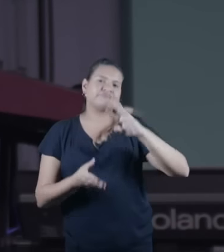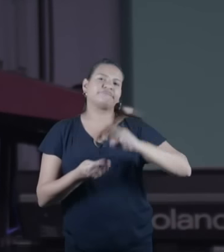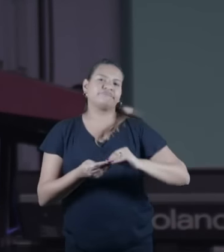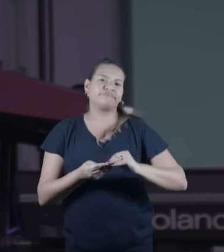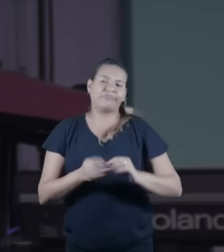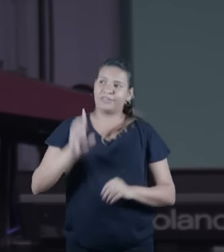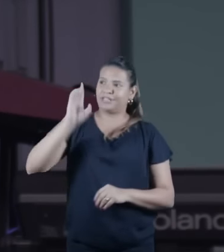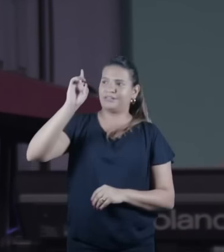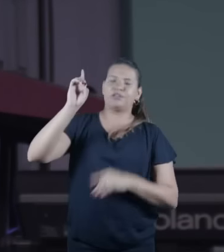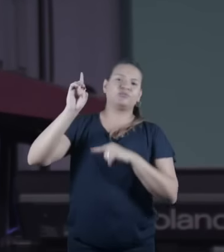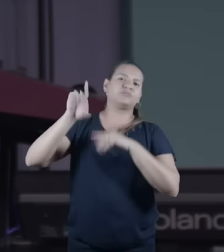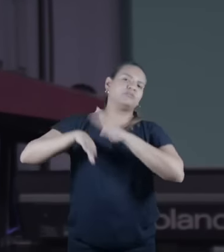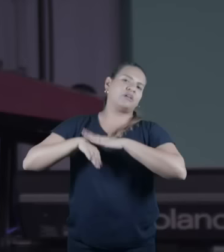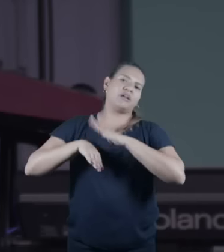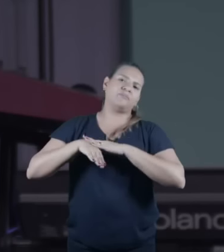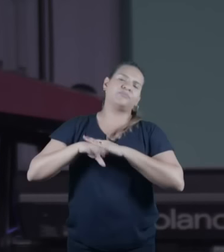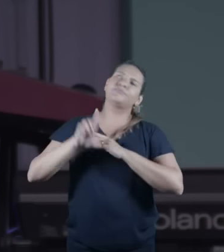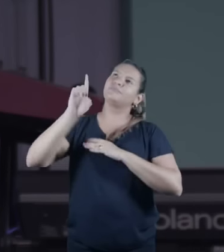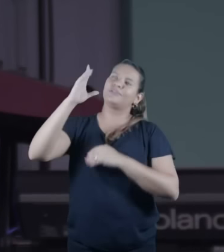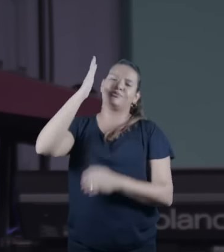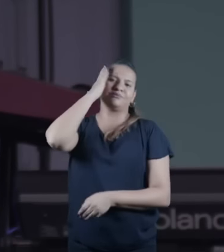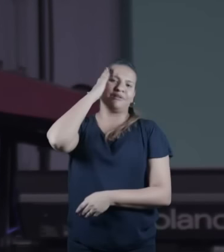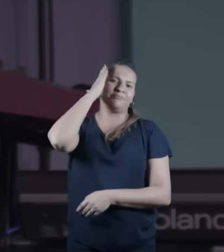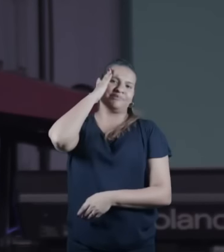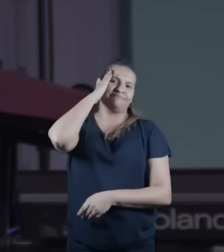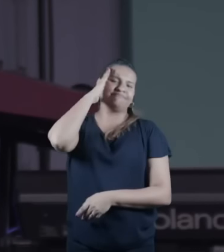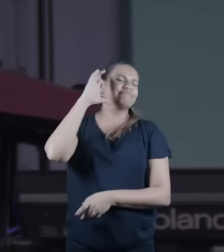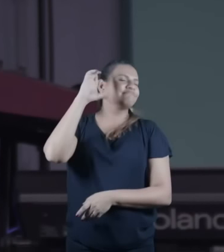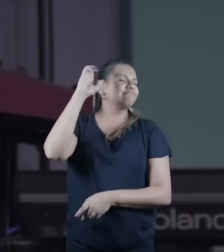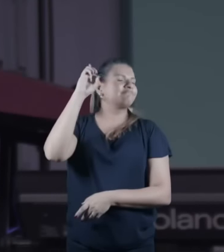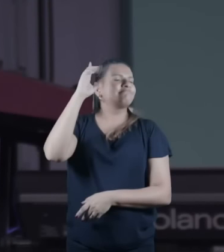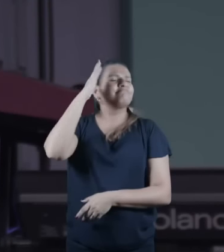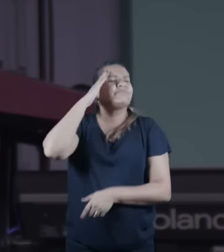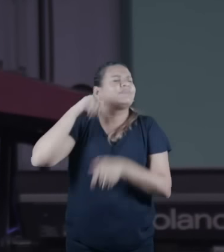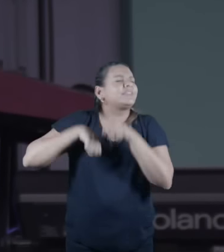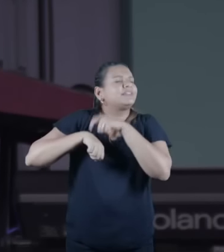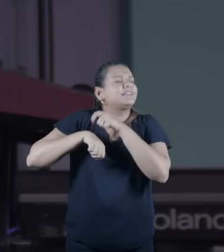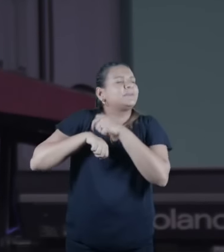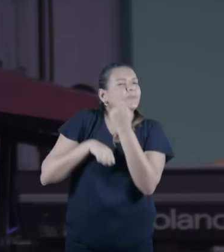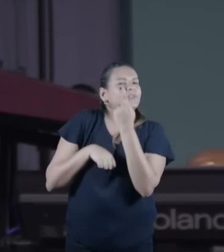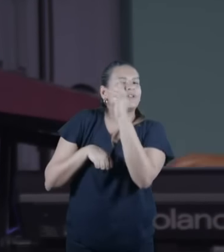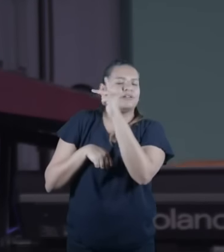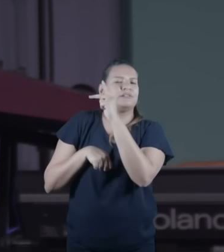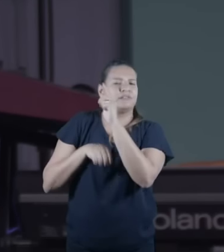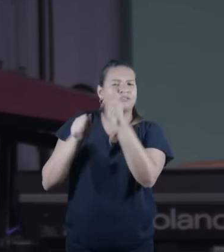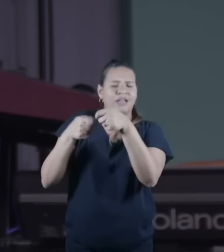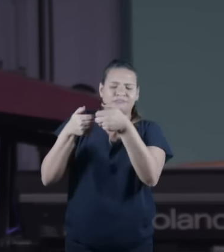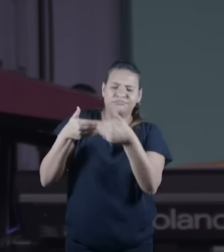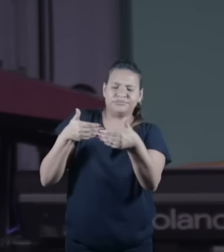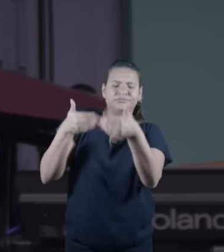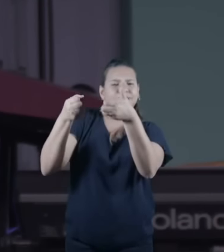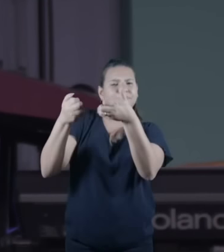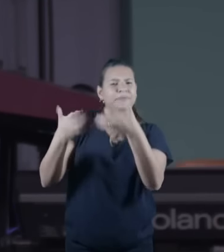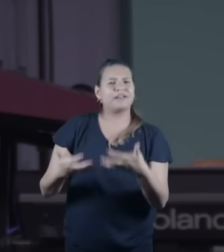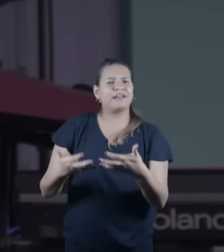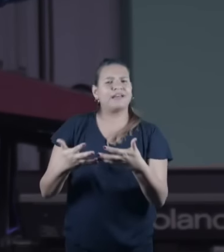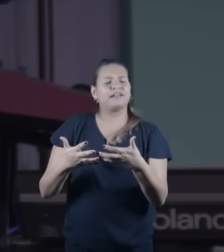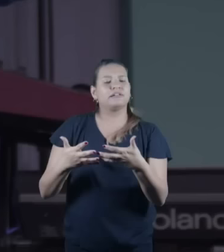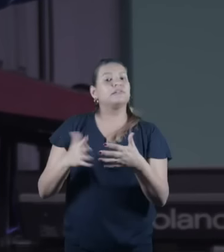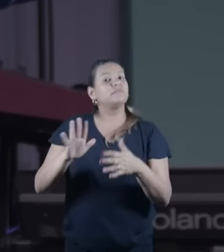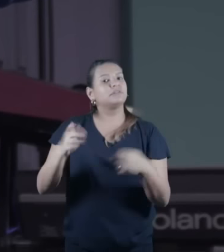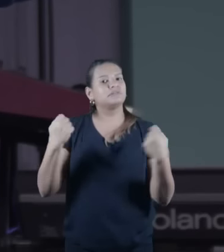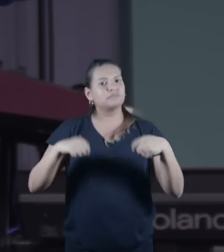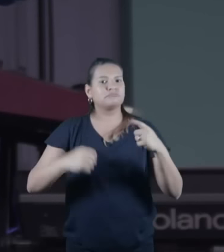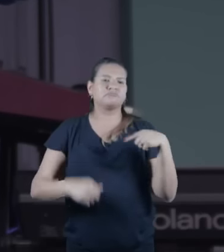para que todas as coisas sejam explicadas mas que nós temos que amar esse povo porque Deus